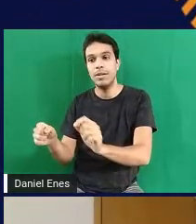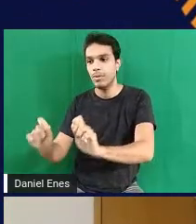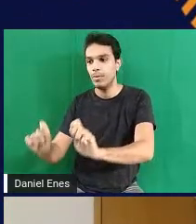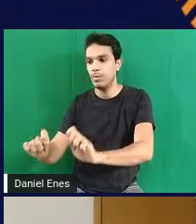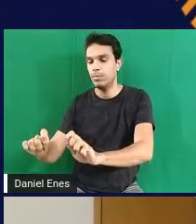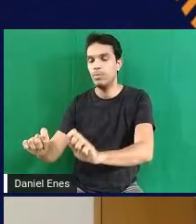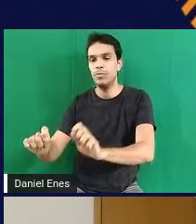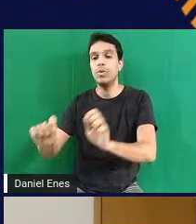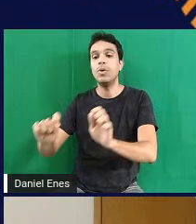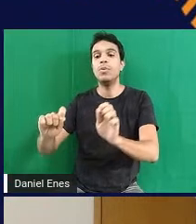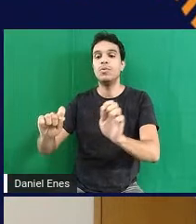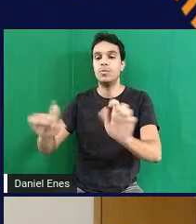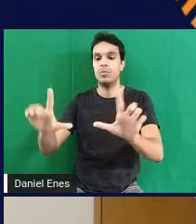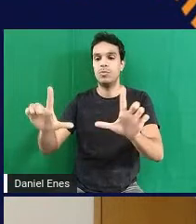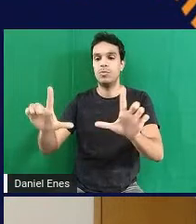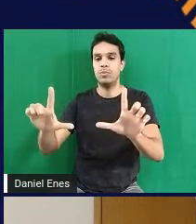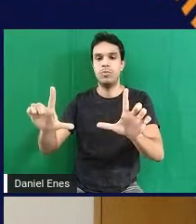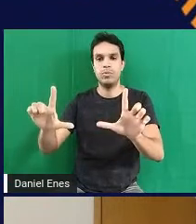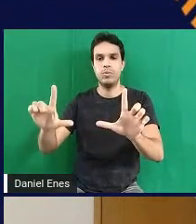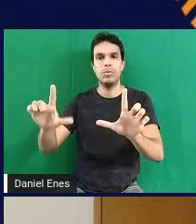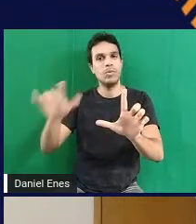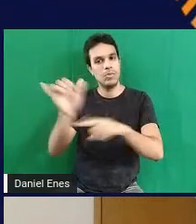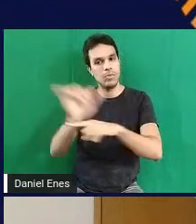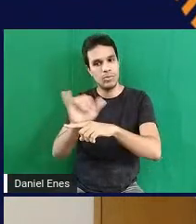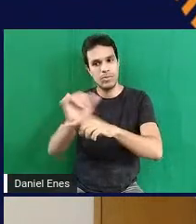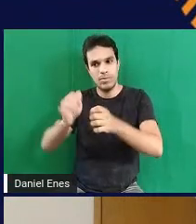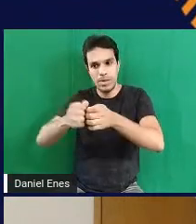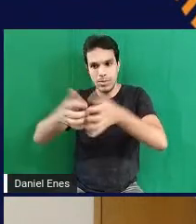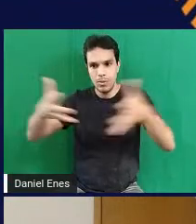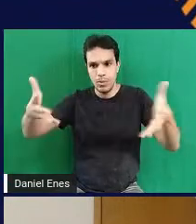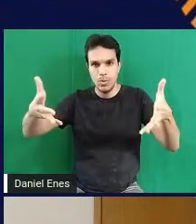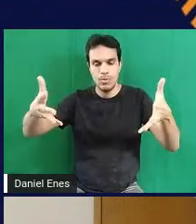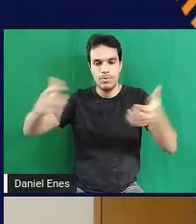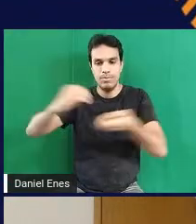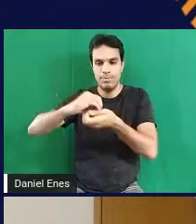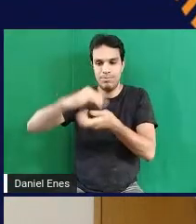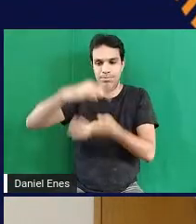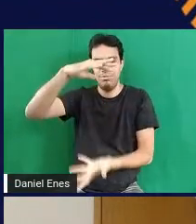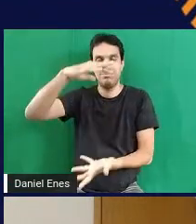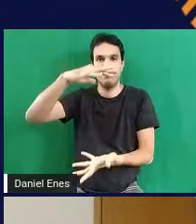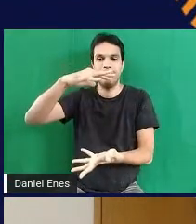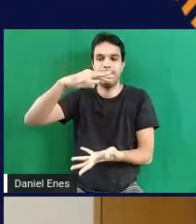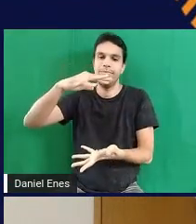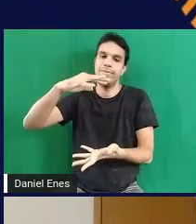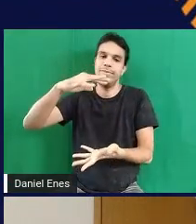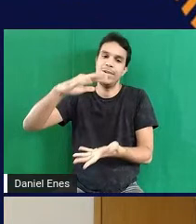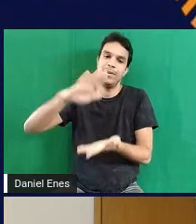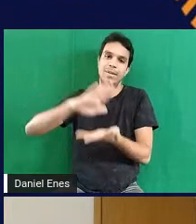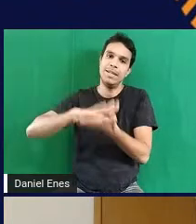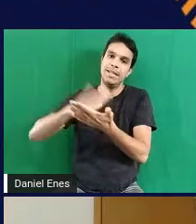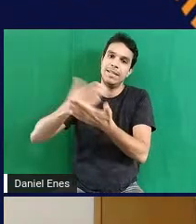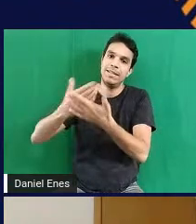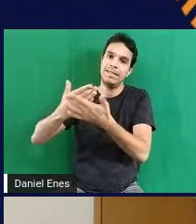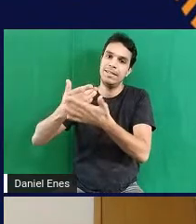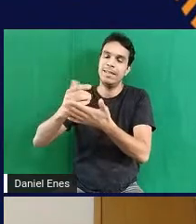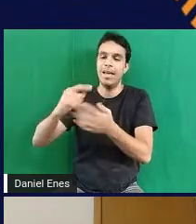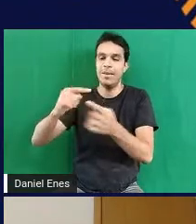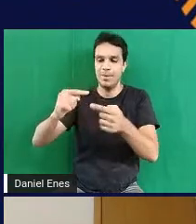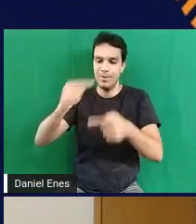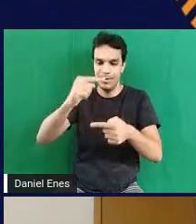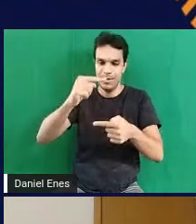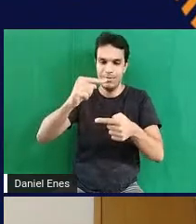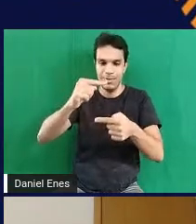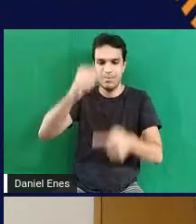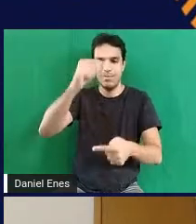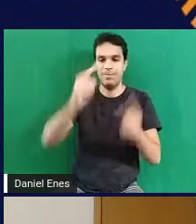aqui do vídeo do YouTube que vocês estão assistindo vai ampliar. E consequentemente o intérprete também aumenta um pouquinho. Então isso pode ajudar algumas